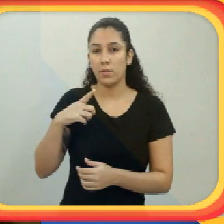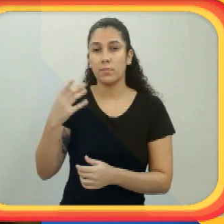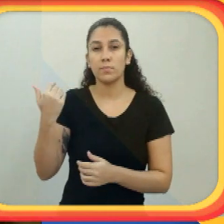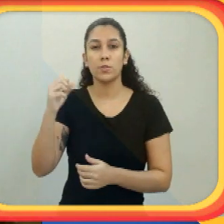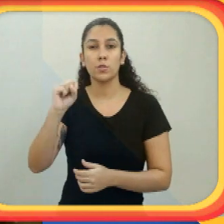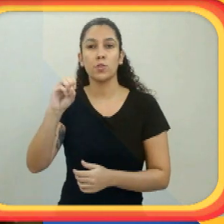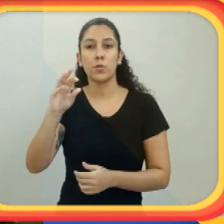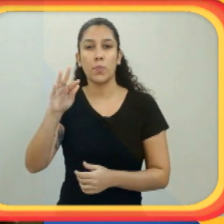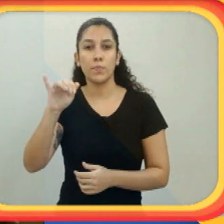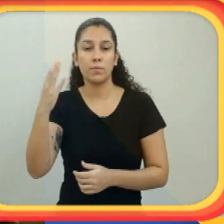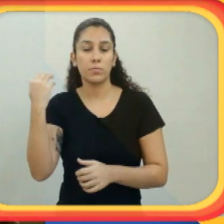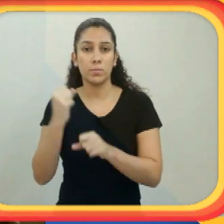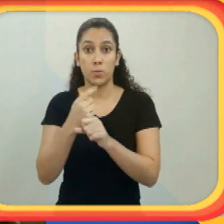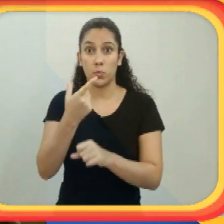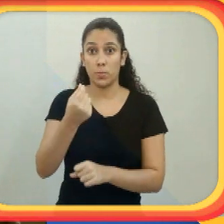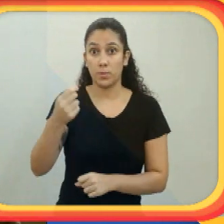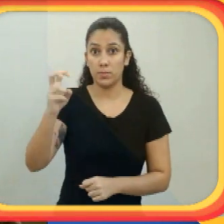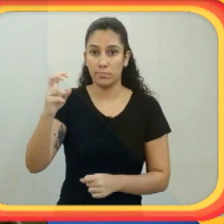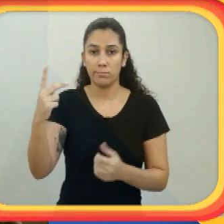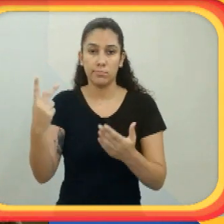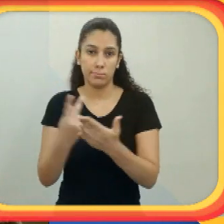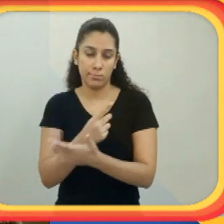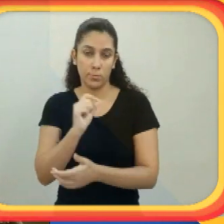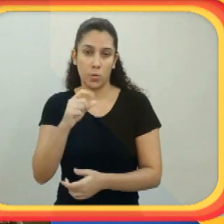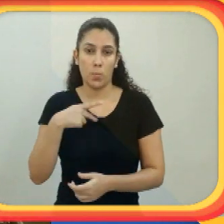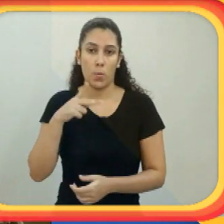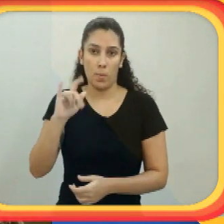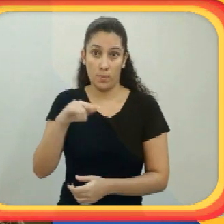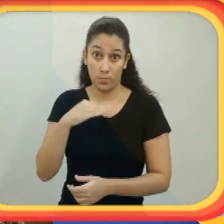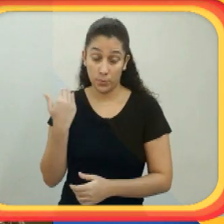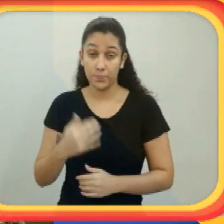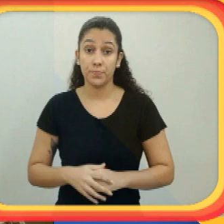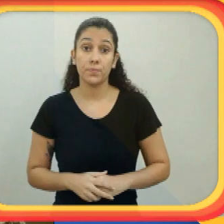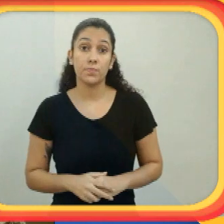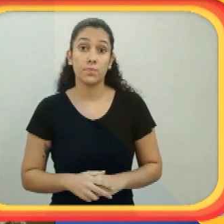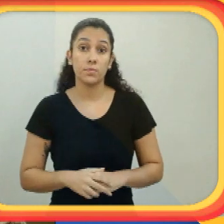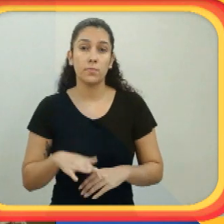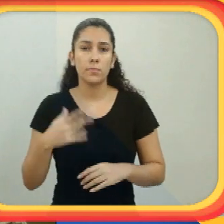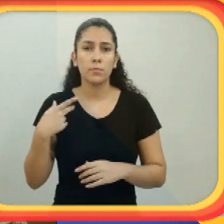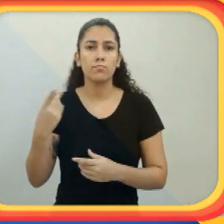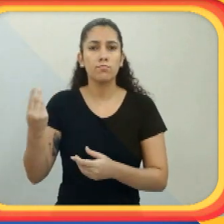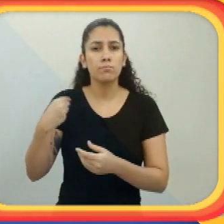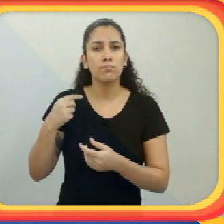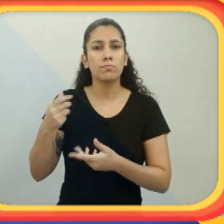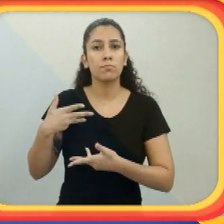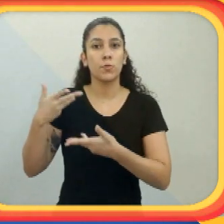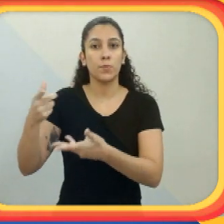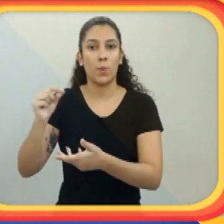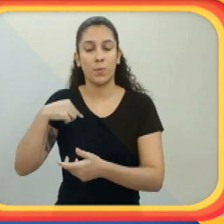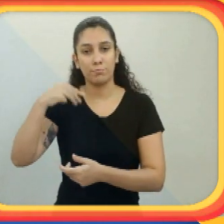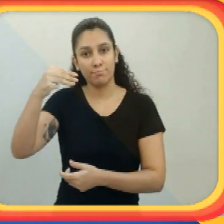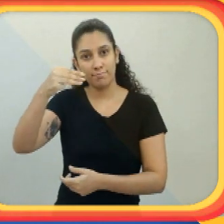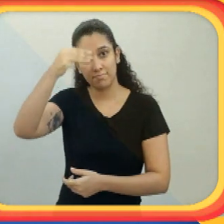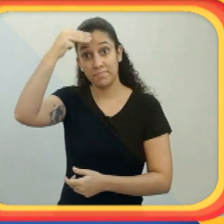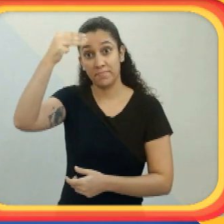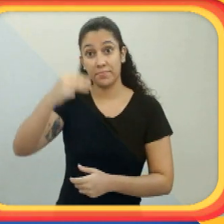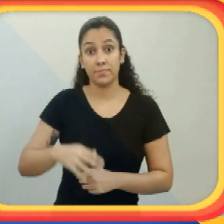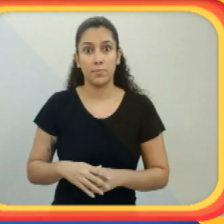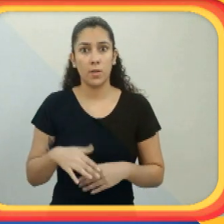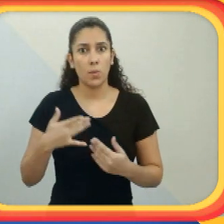ele teve a Sofia, em 2005, logo após a morte do meu pai. E aí, ele me convidou para ser madrinha.